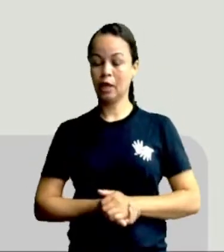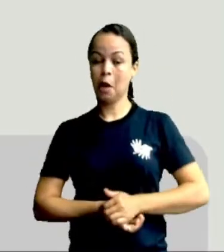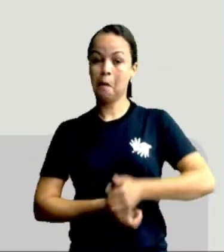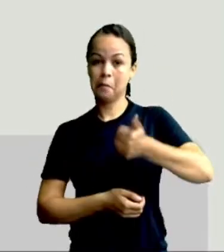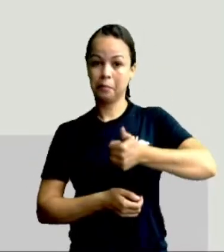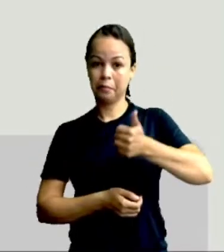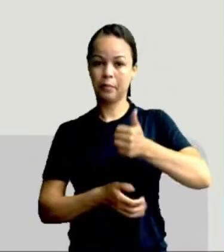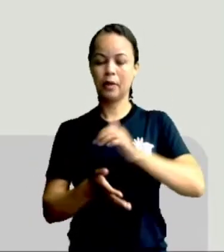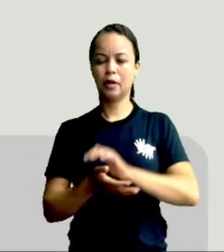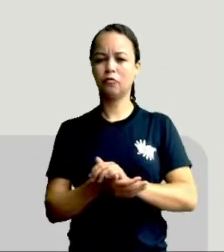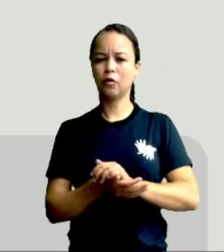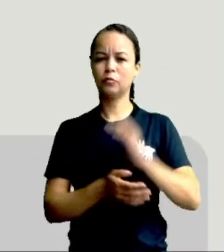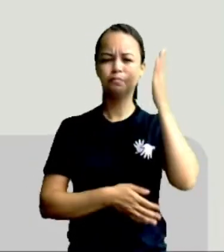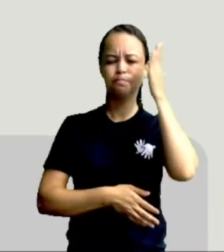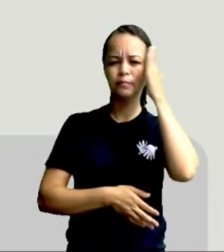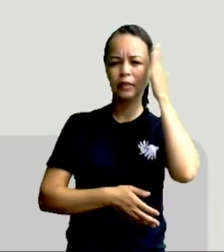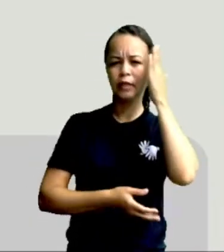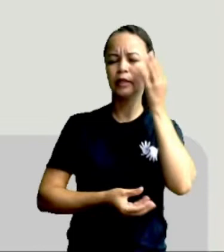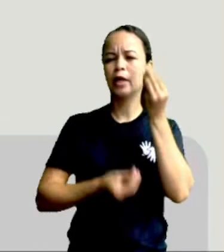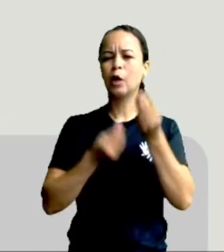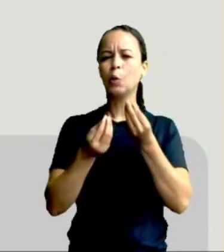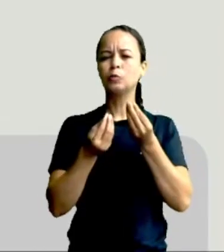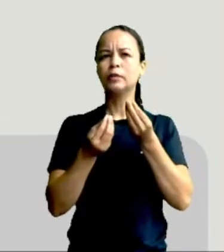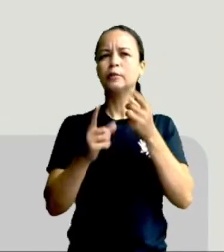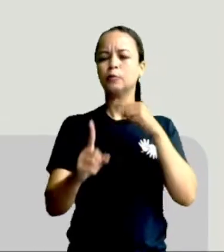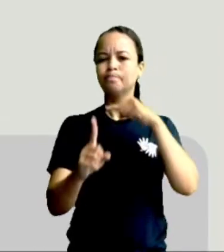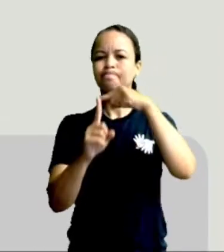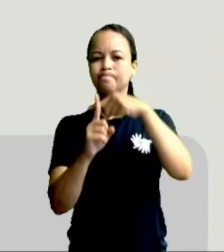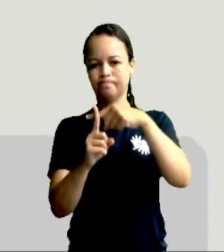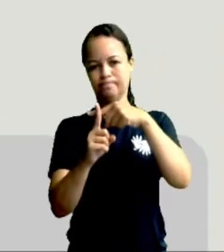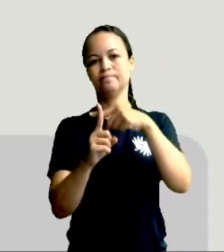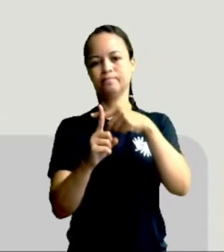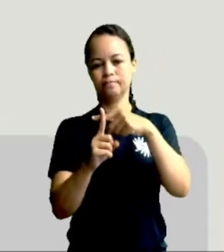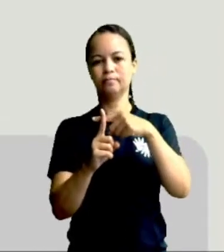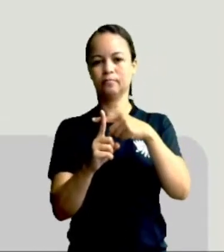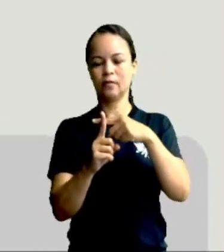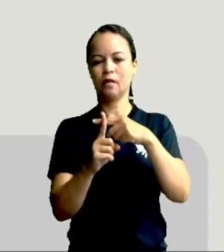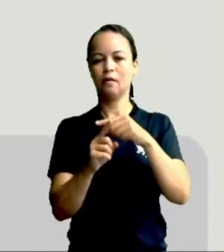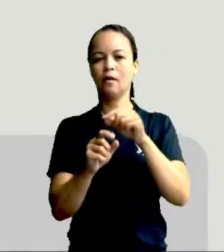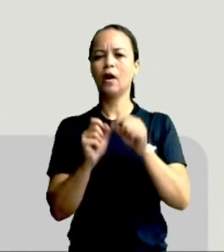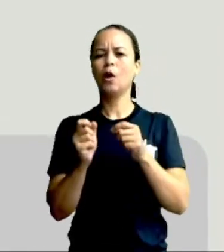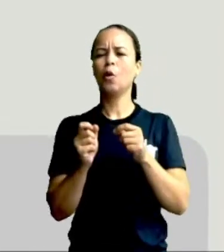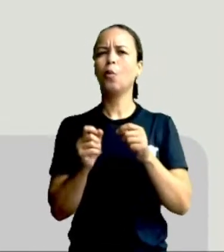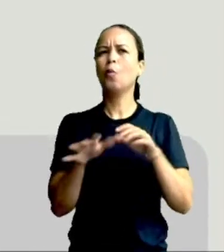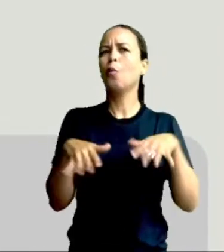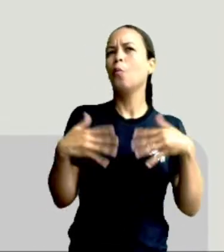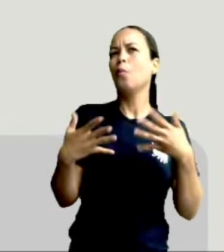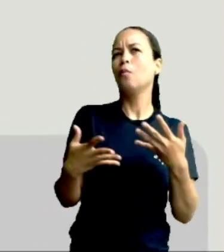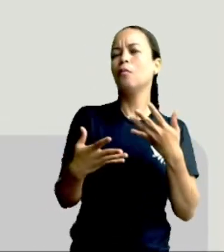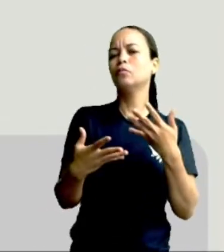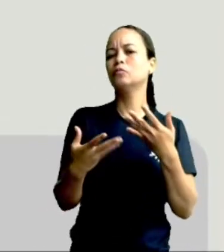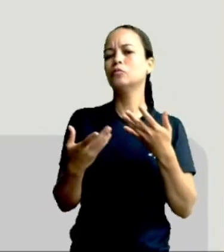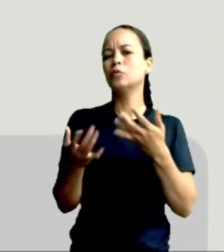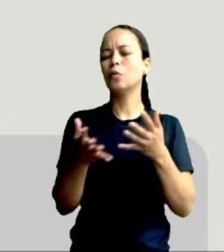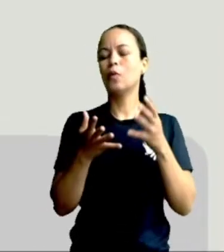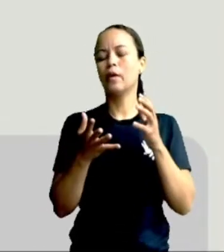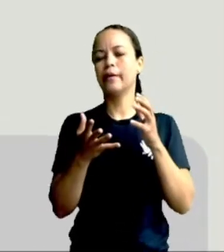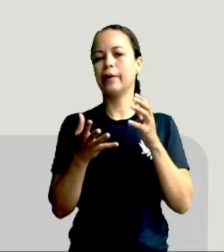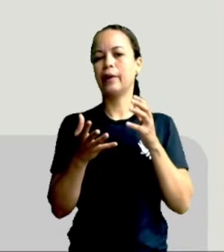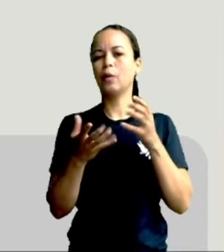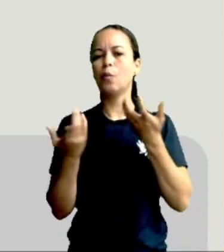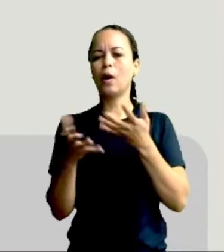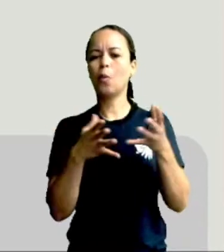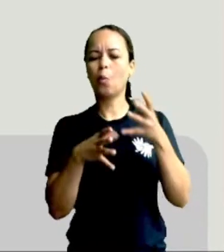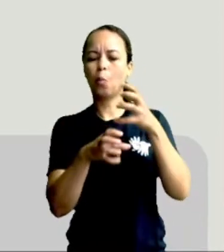vamos compreender o sentido da adição, certo? Quando é que uma conta é de adição?